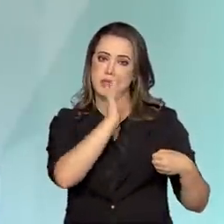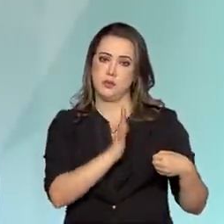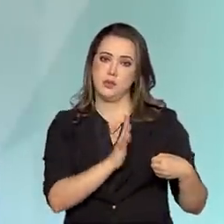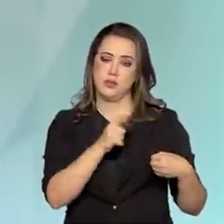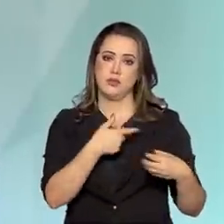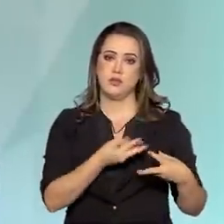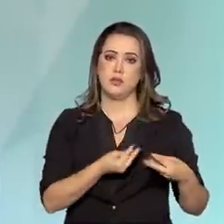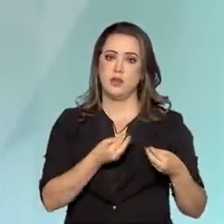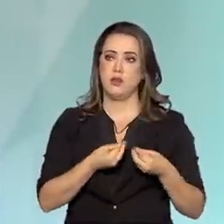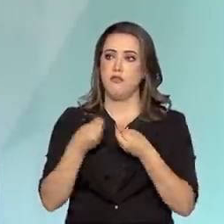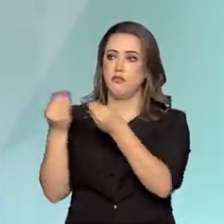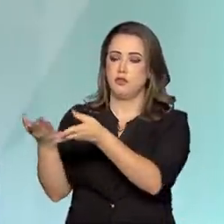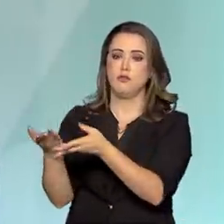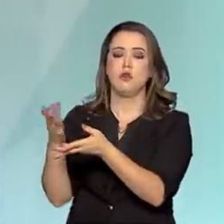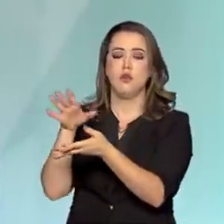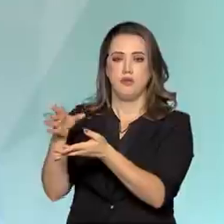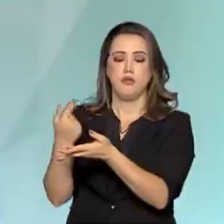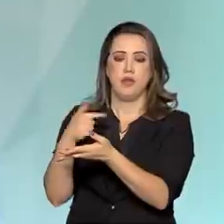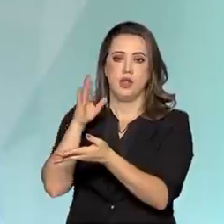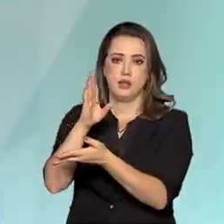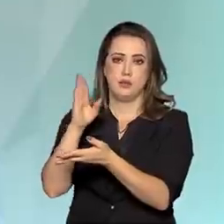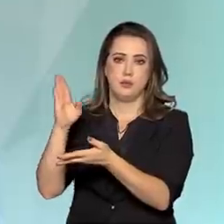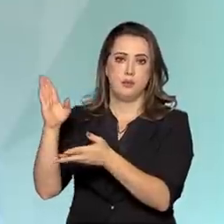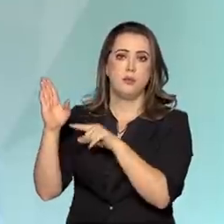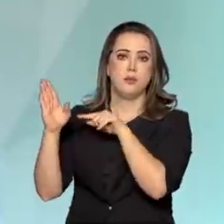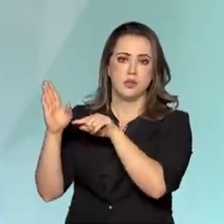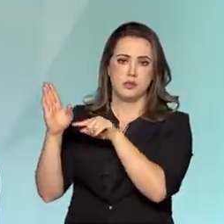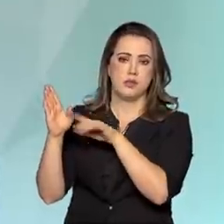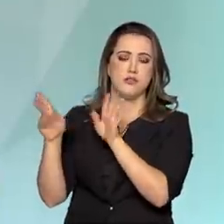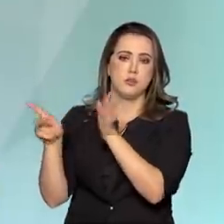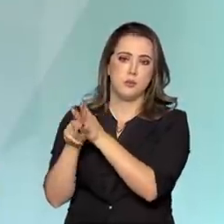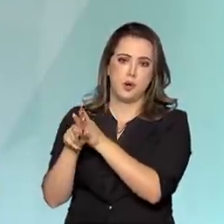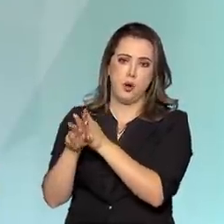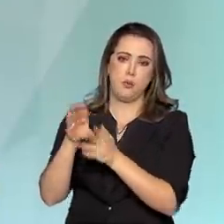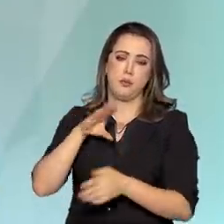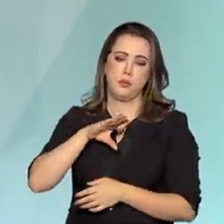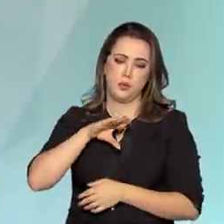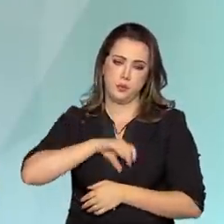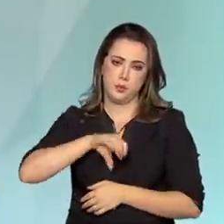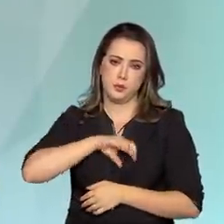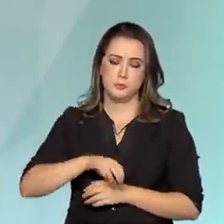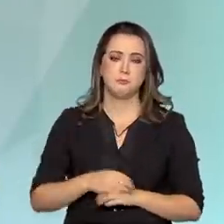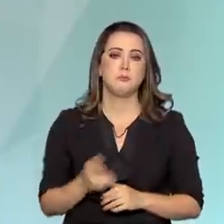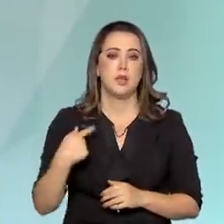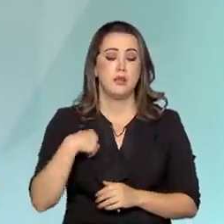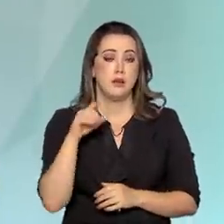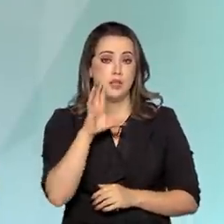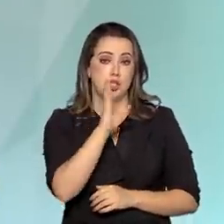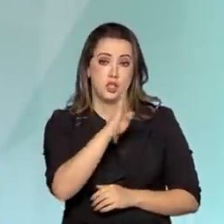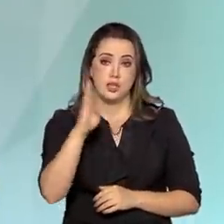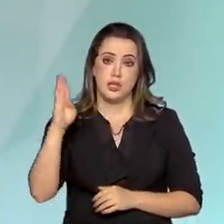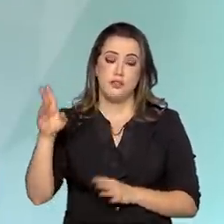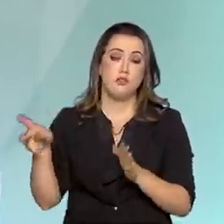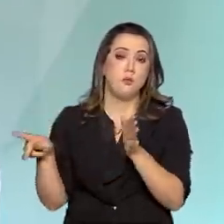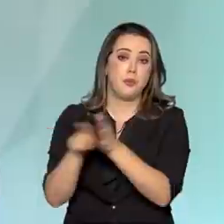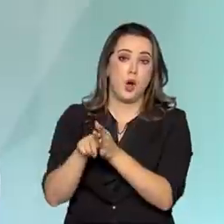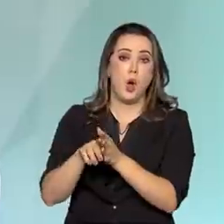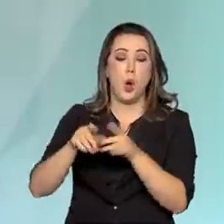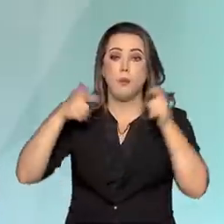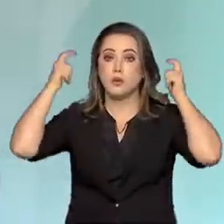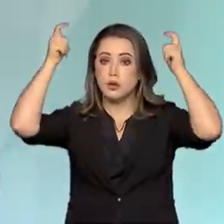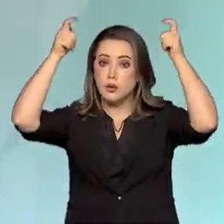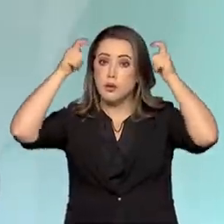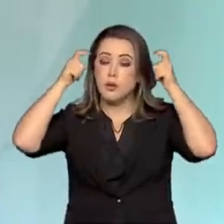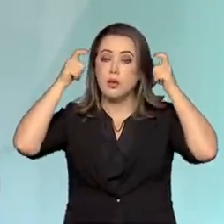coleções. Mas ficam aqui, então, coleções que vieram com a Dona Maria I e essas coleções, elas, por exemplo, bíblias de